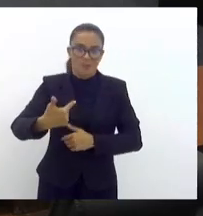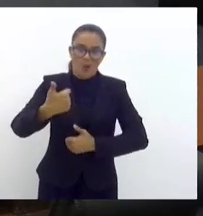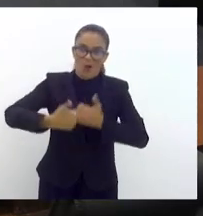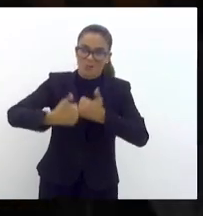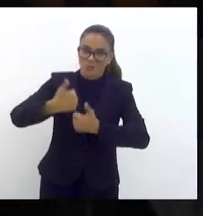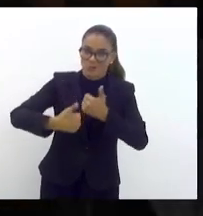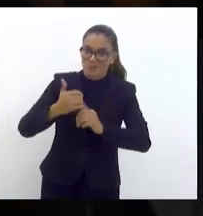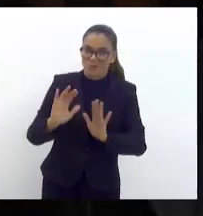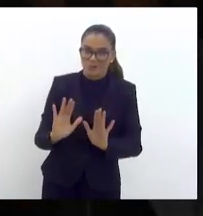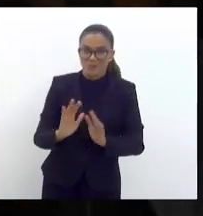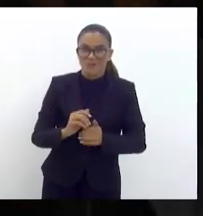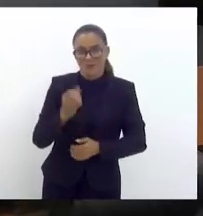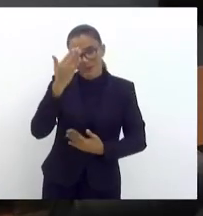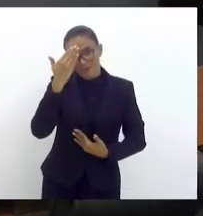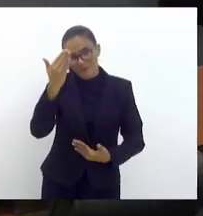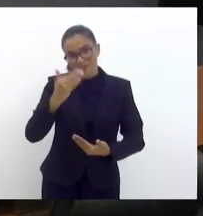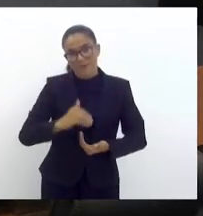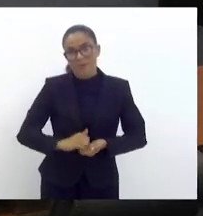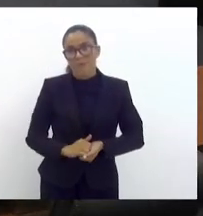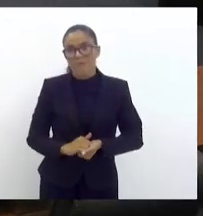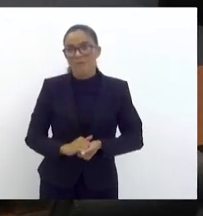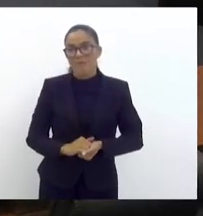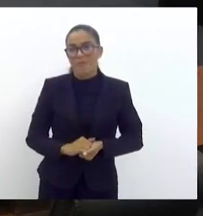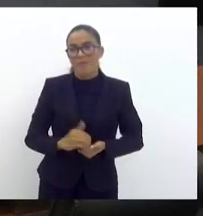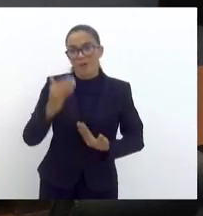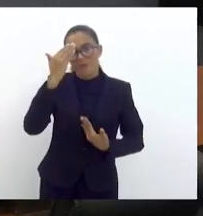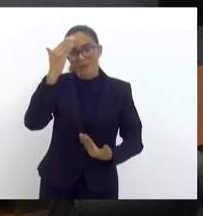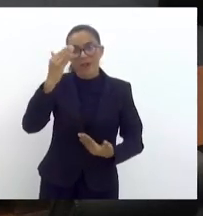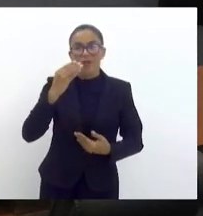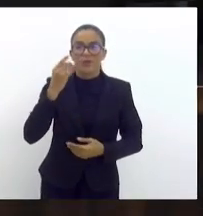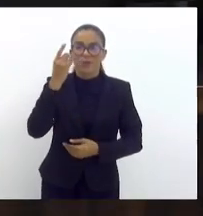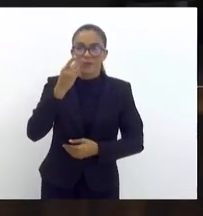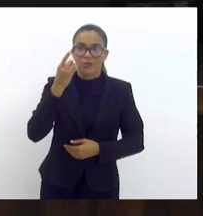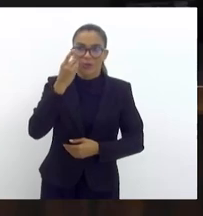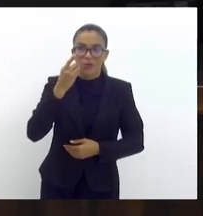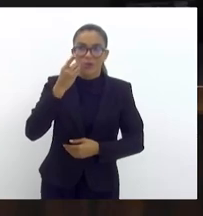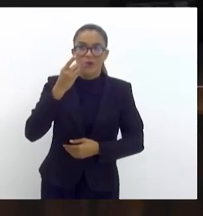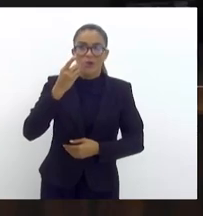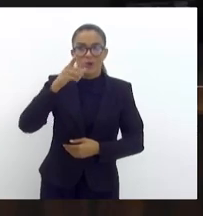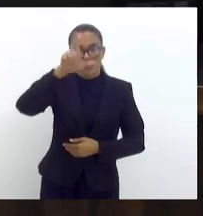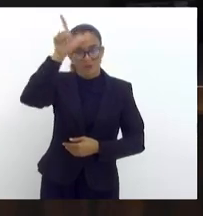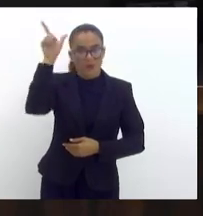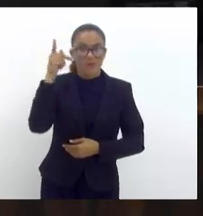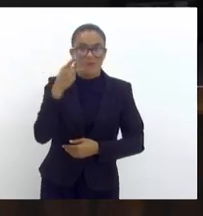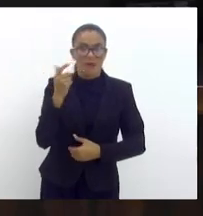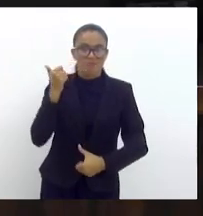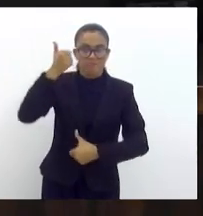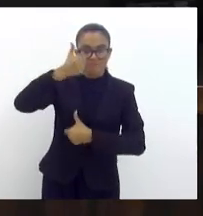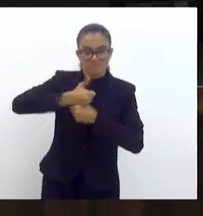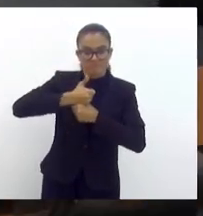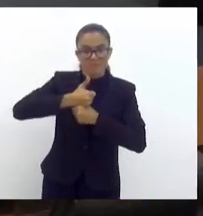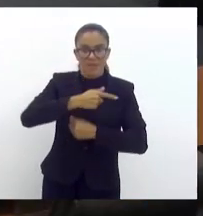É isso, presidente. Obrigado. Obrigado, doutor Luiz Paulo. Convido o doutor Luiz Paulo para poder presidir...